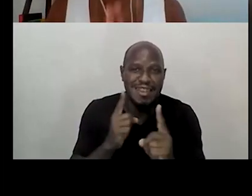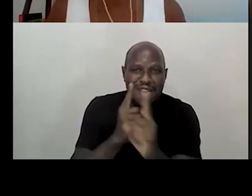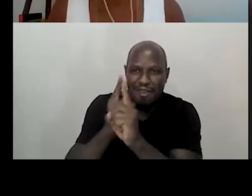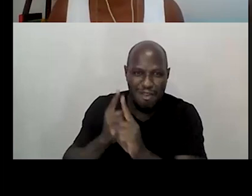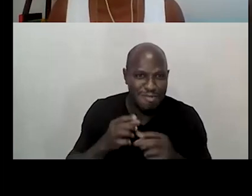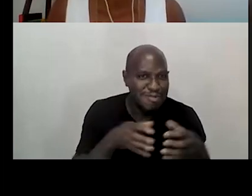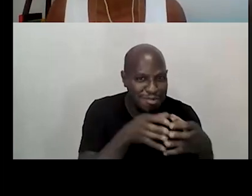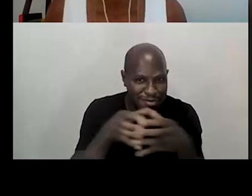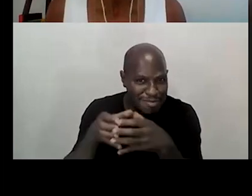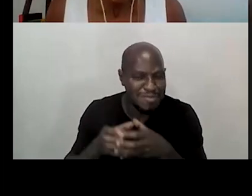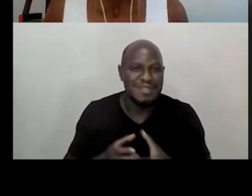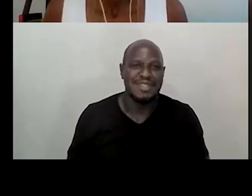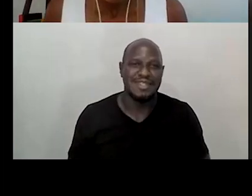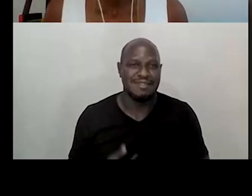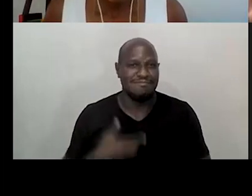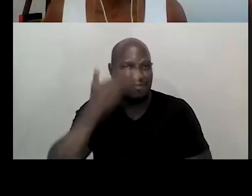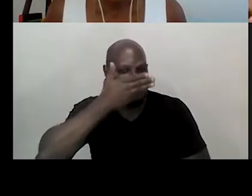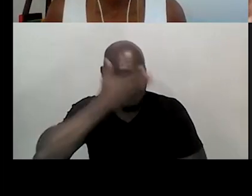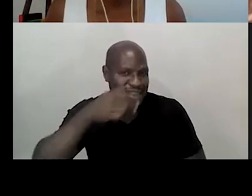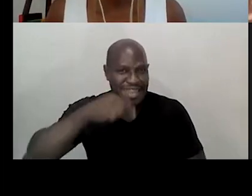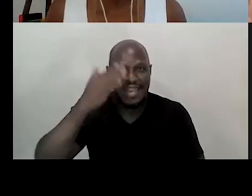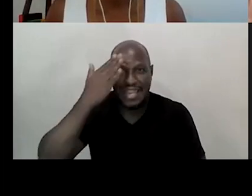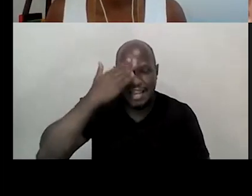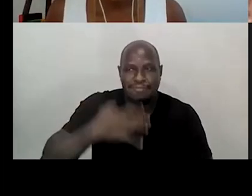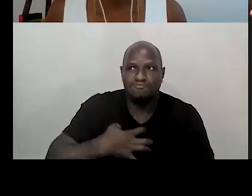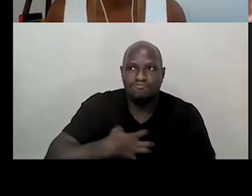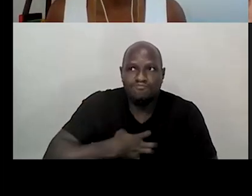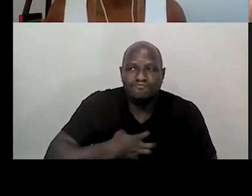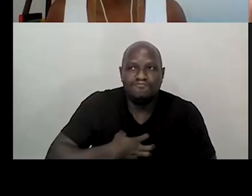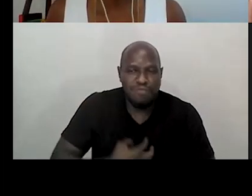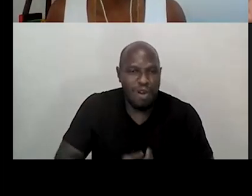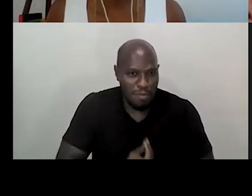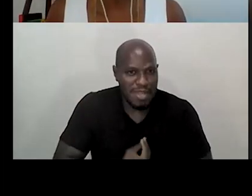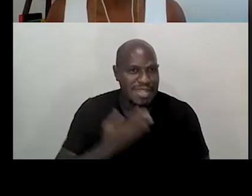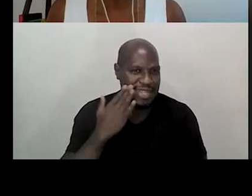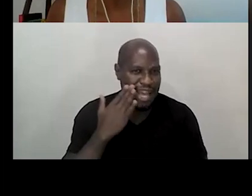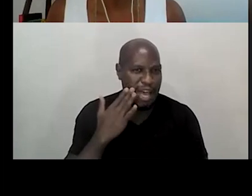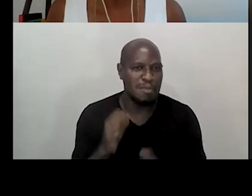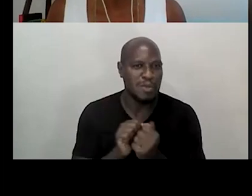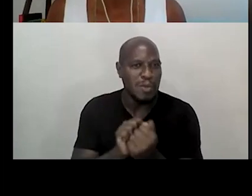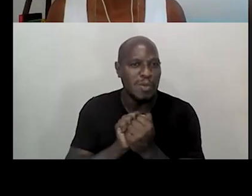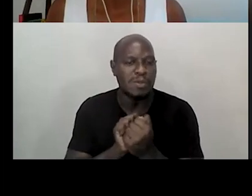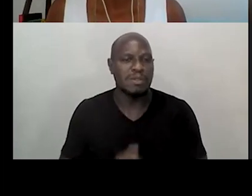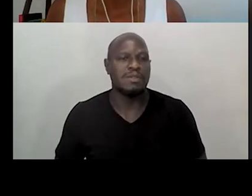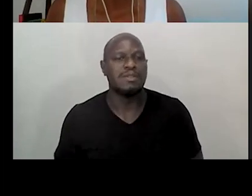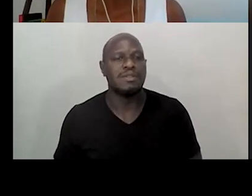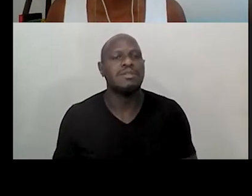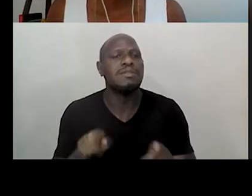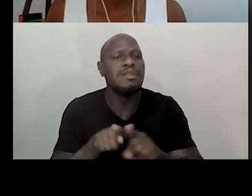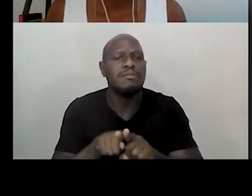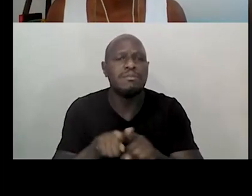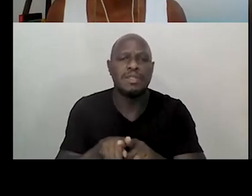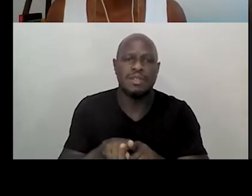público que a gente não está vendo aqui, mas a gente sabe, está sentindo aqui a presença, sabe que está aqui conosco. Também quero